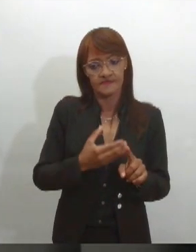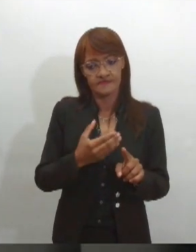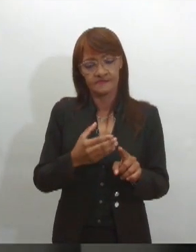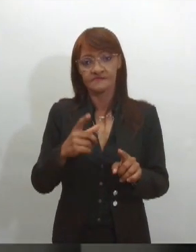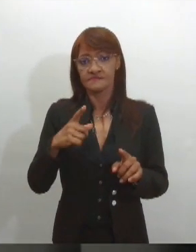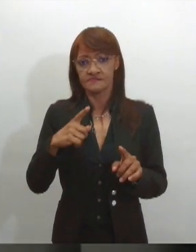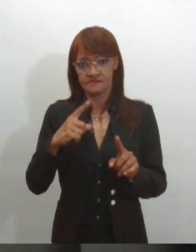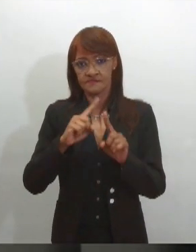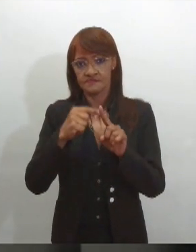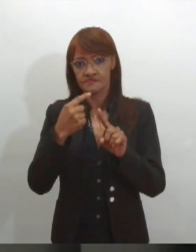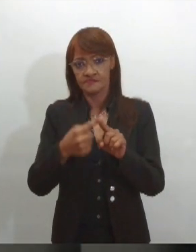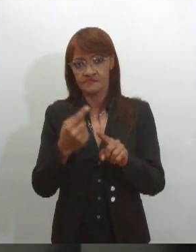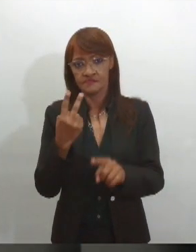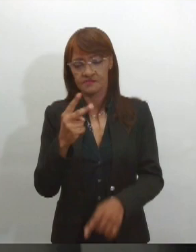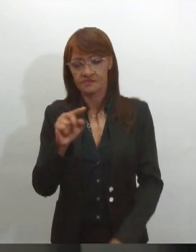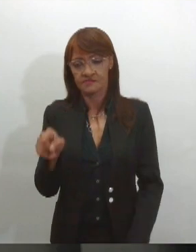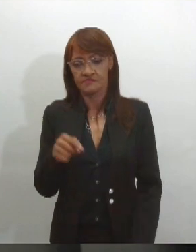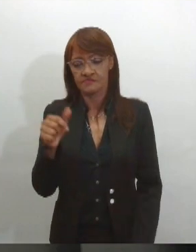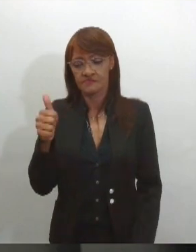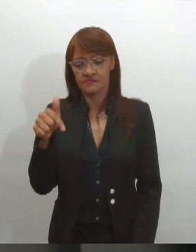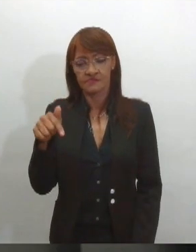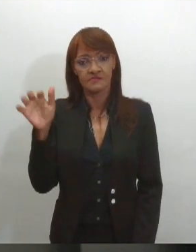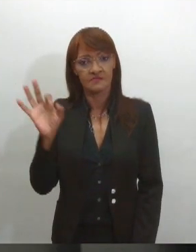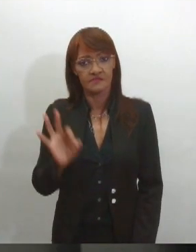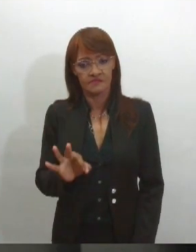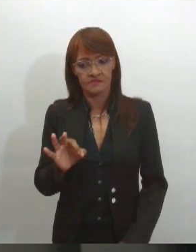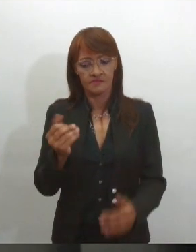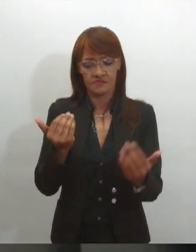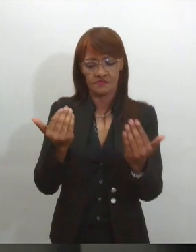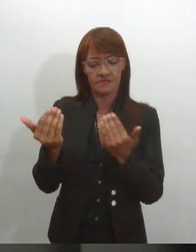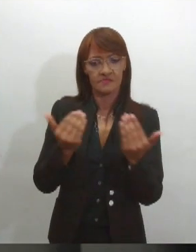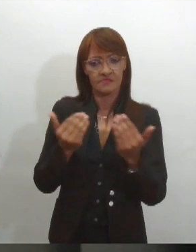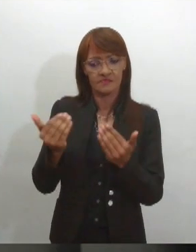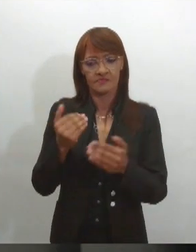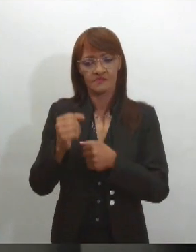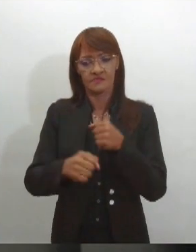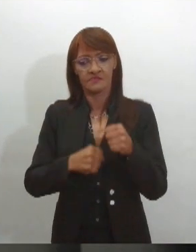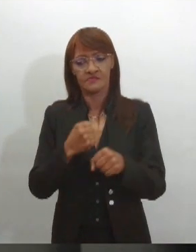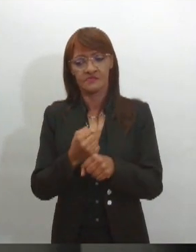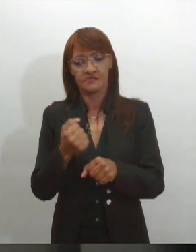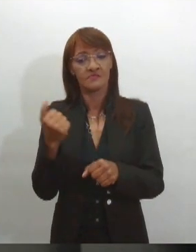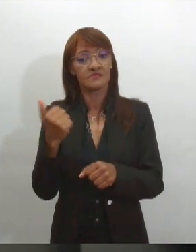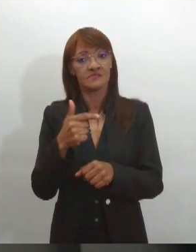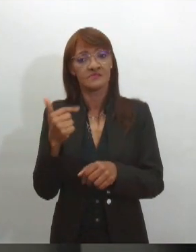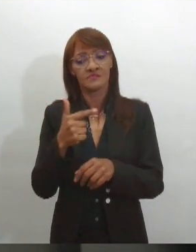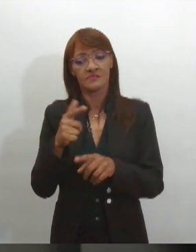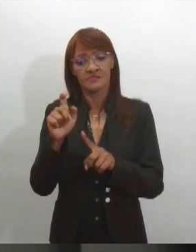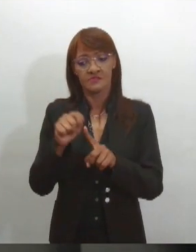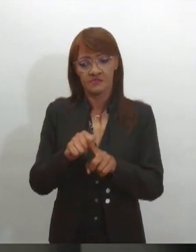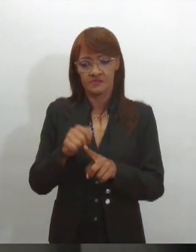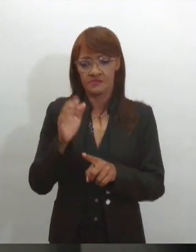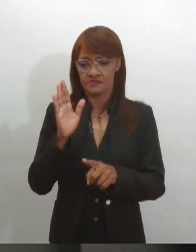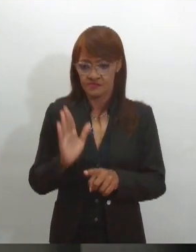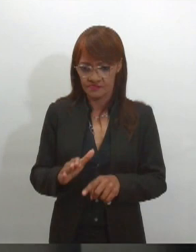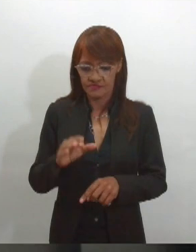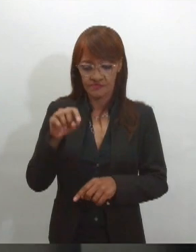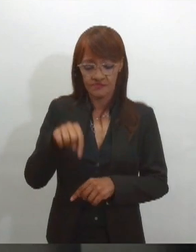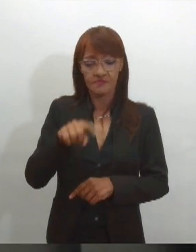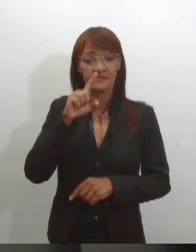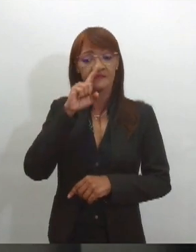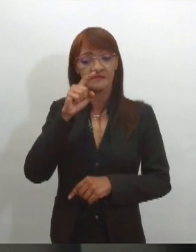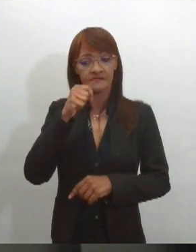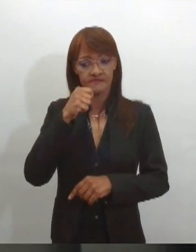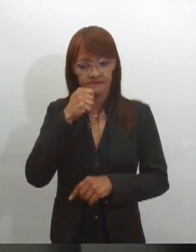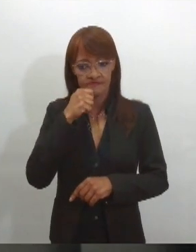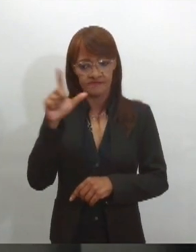,17%. No comparativo anual dos últimos 12 meses, o valor da cesta básica em Aracaju caiu 4